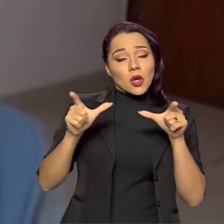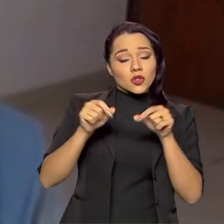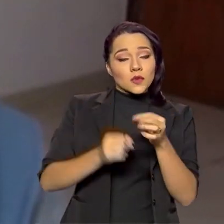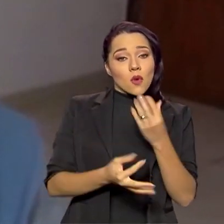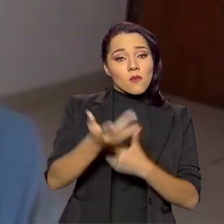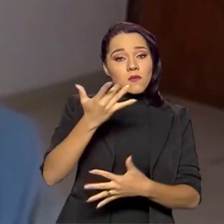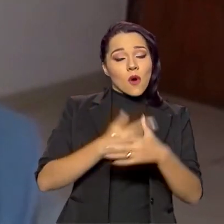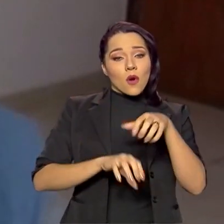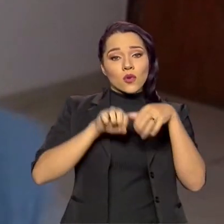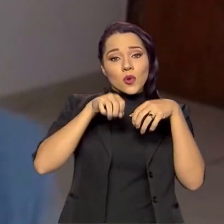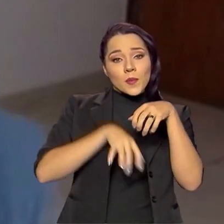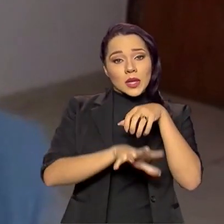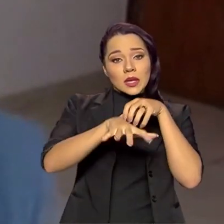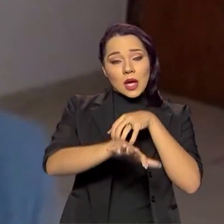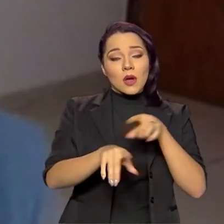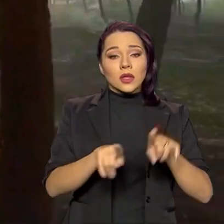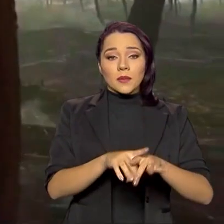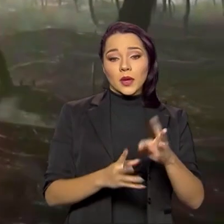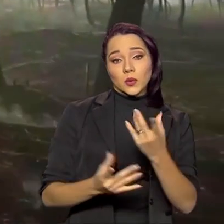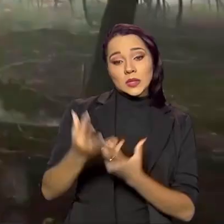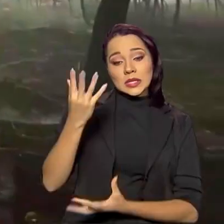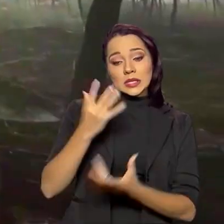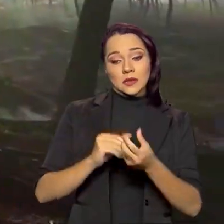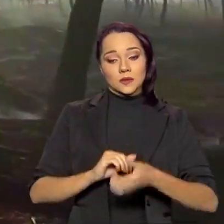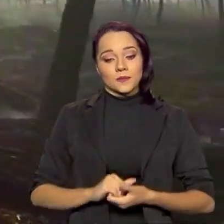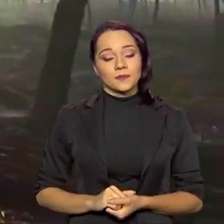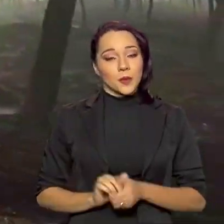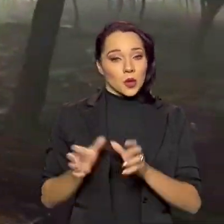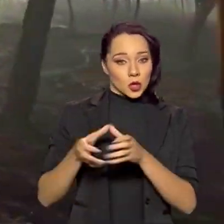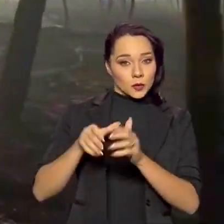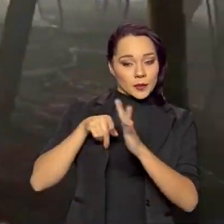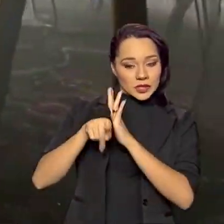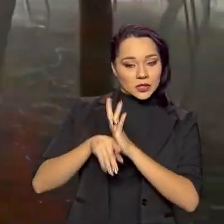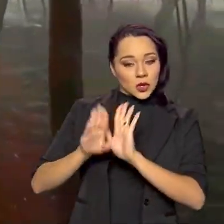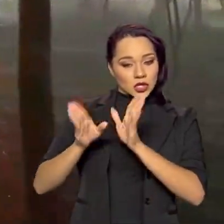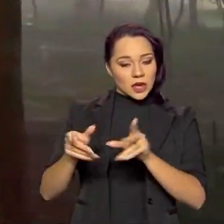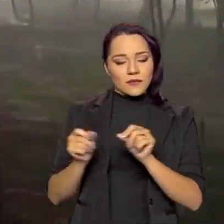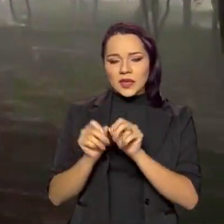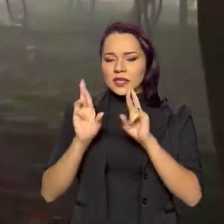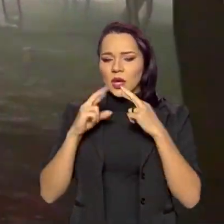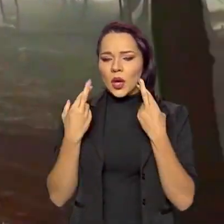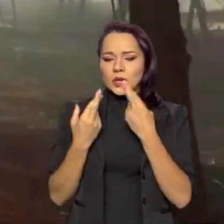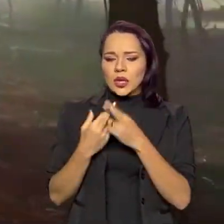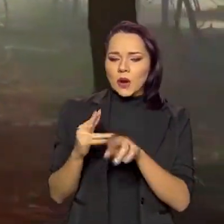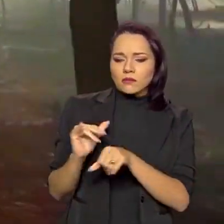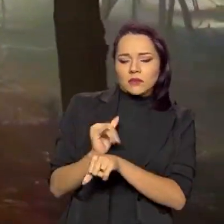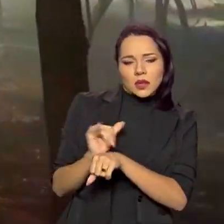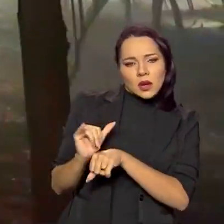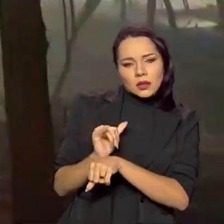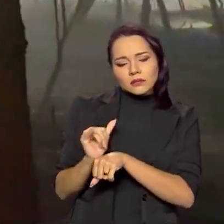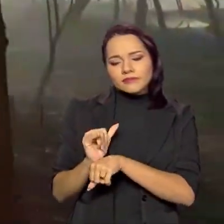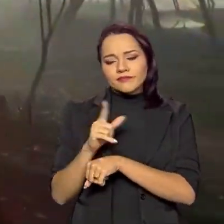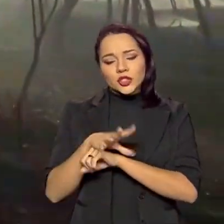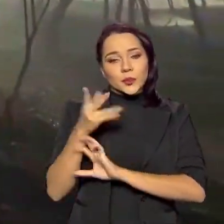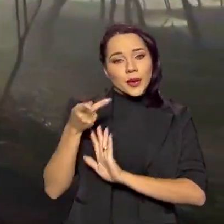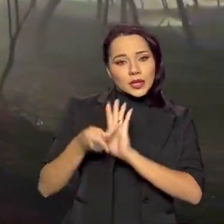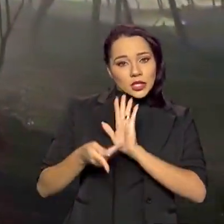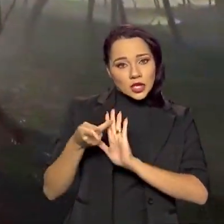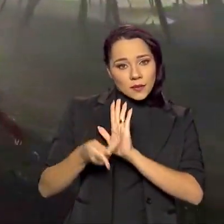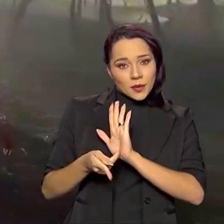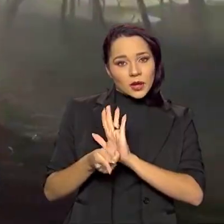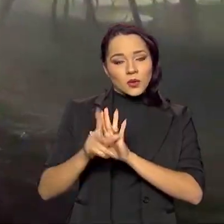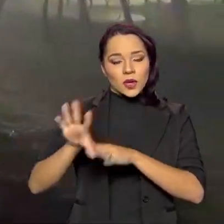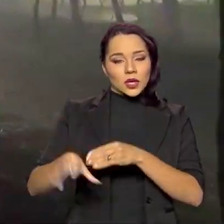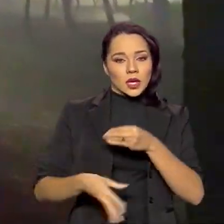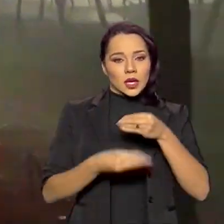no Pantanal e também nos incêndios. Os pesquisadores já realizaram reuniões estratégicas de planejamento e